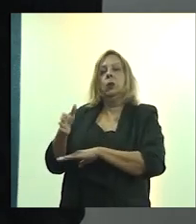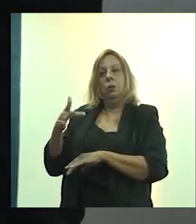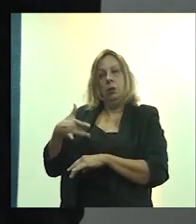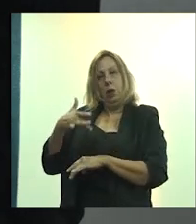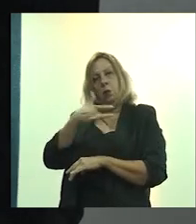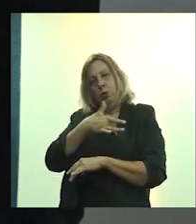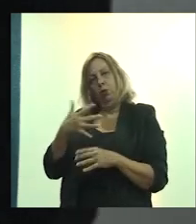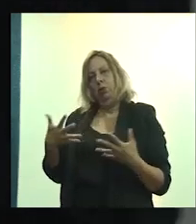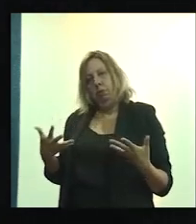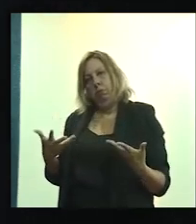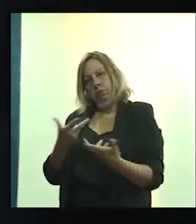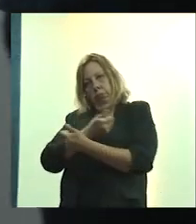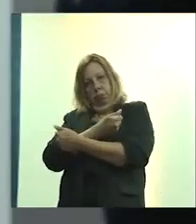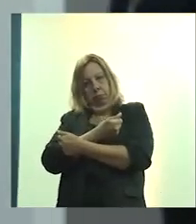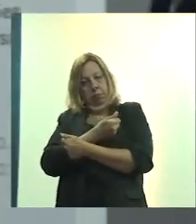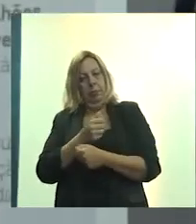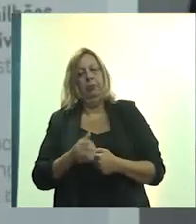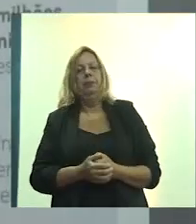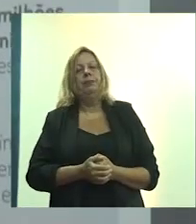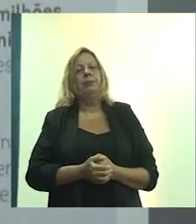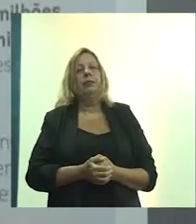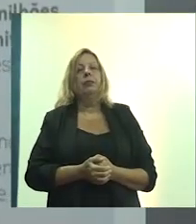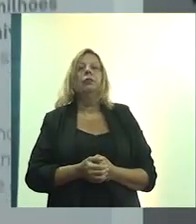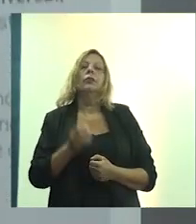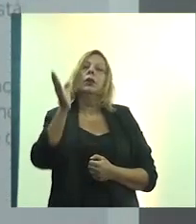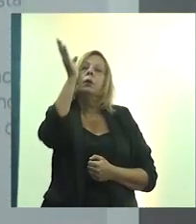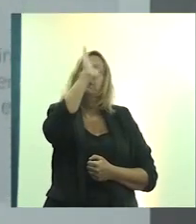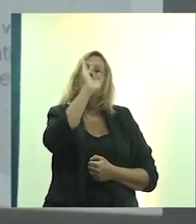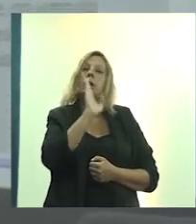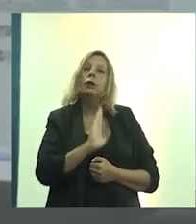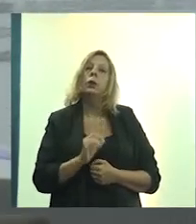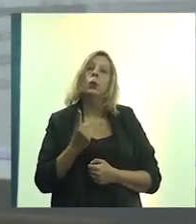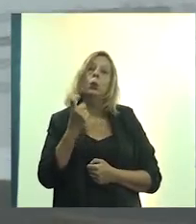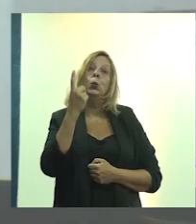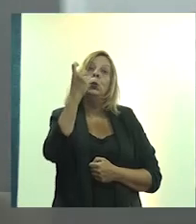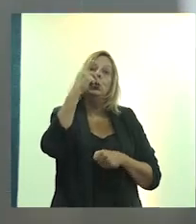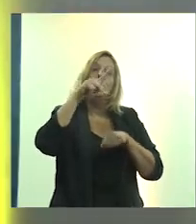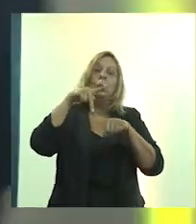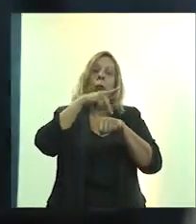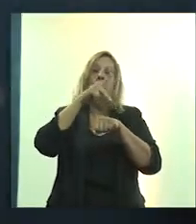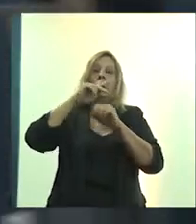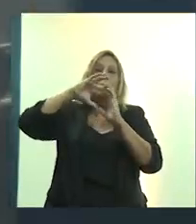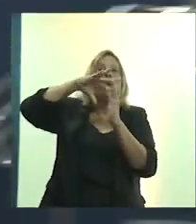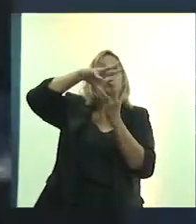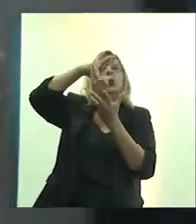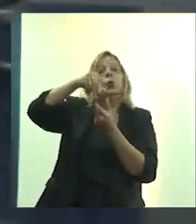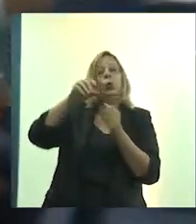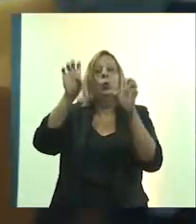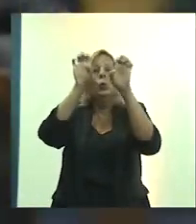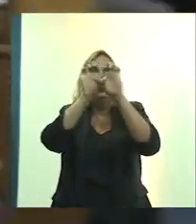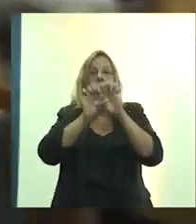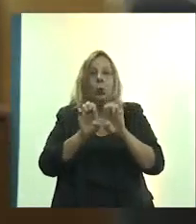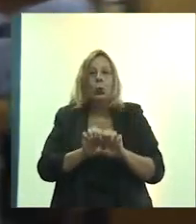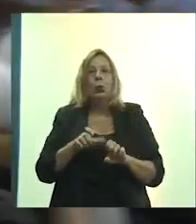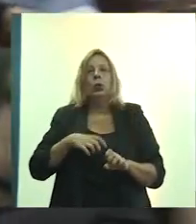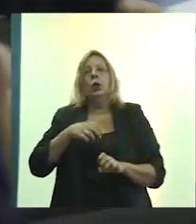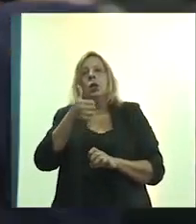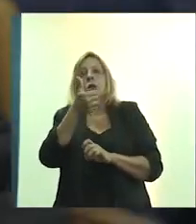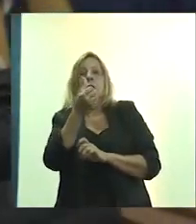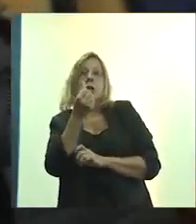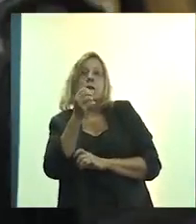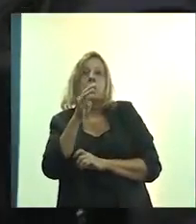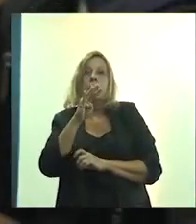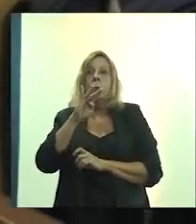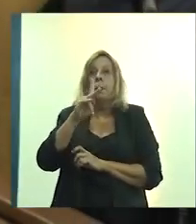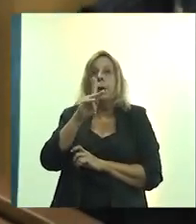qualidade. O Brasil, ele é o único país do mundo que tem essa estrutura, com mais de 100 milhões de habitantes, com um único